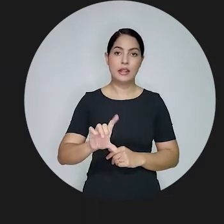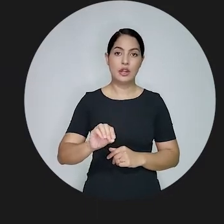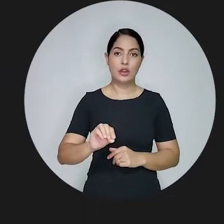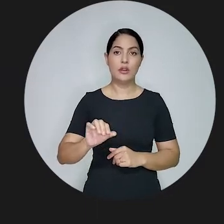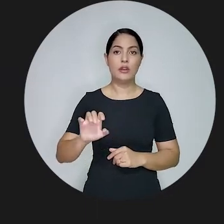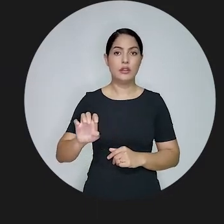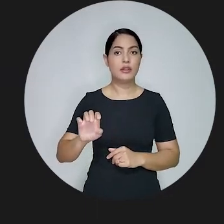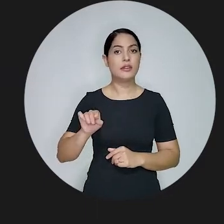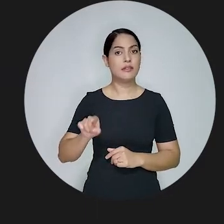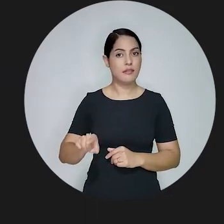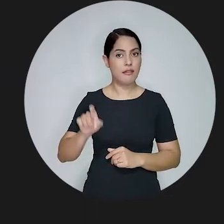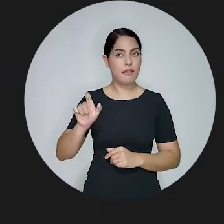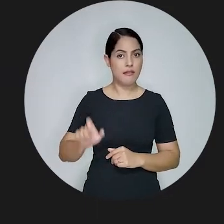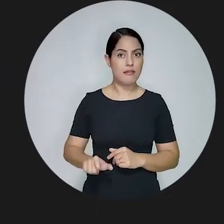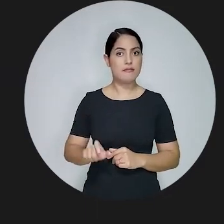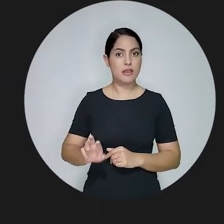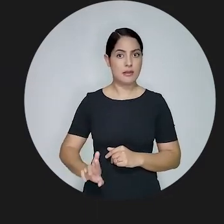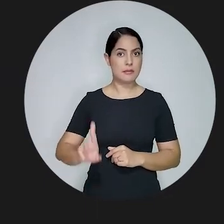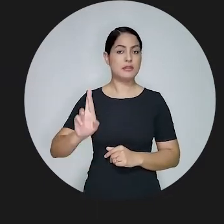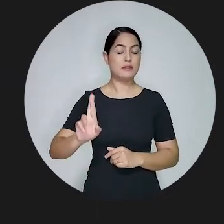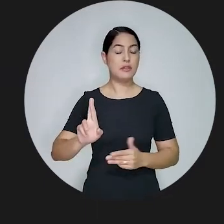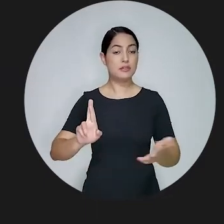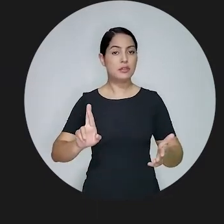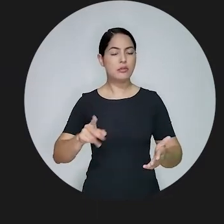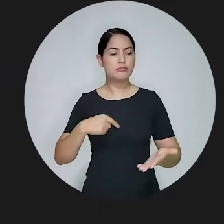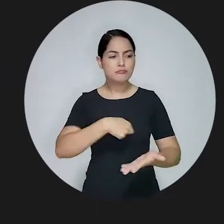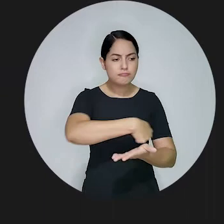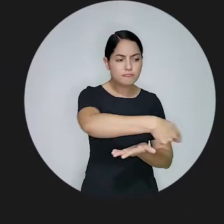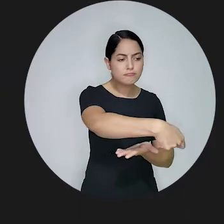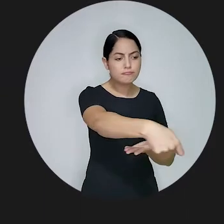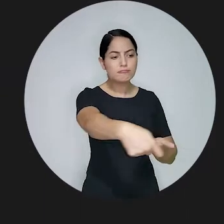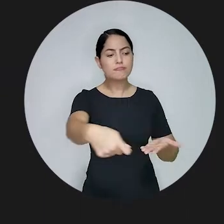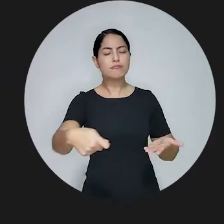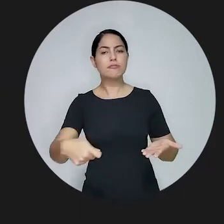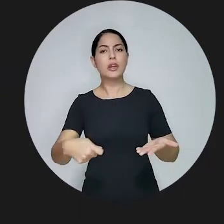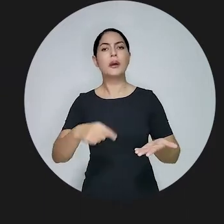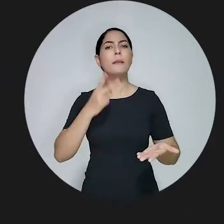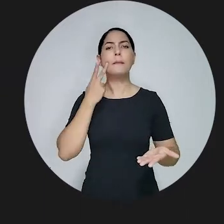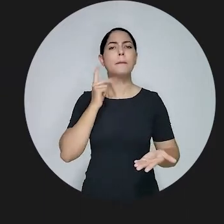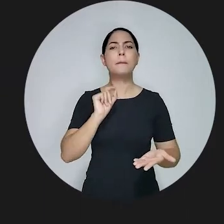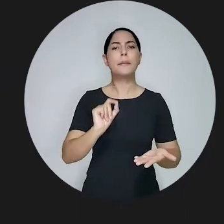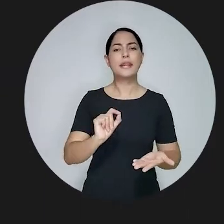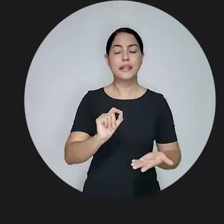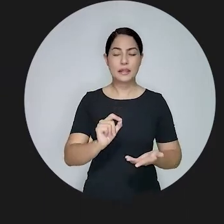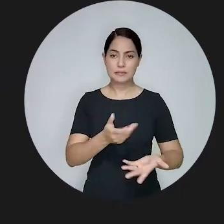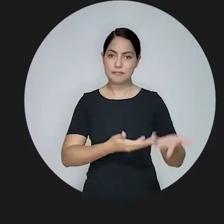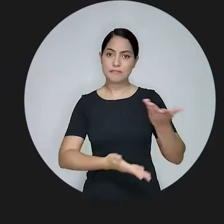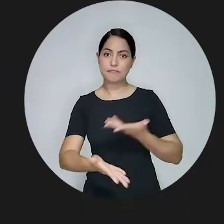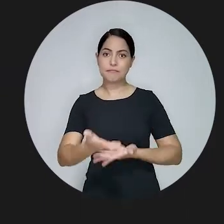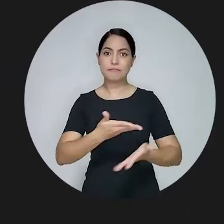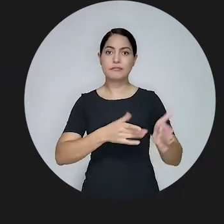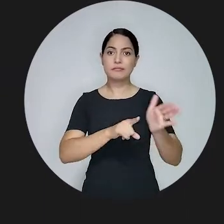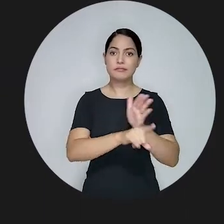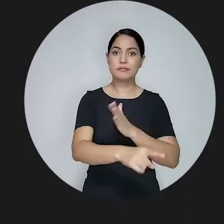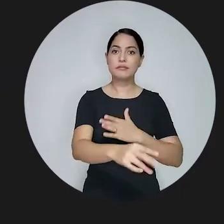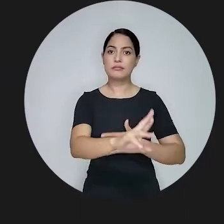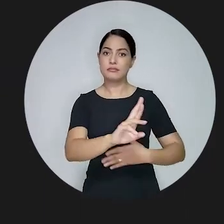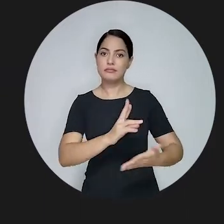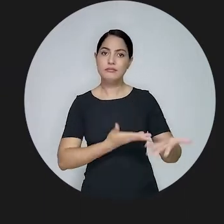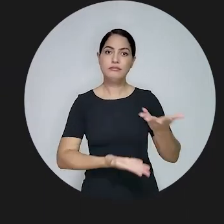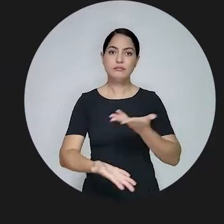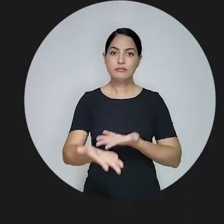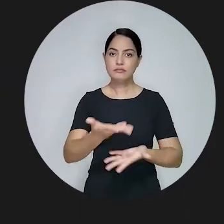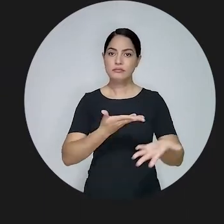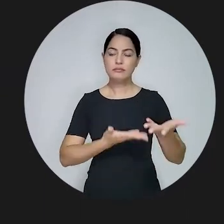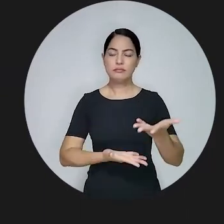consultoria que nos assiste, Deloitte, a partir desse questionário que nós conseguíssemos dar os primeiros passos